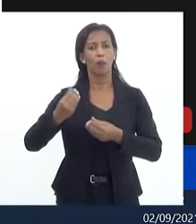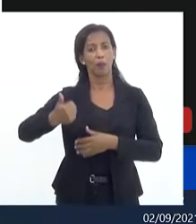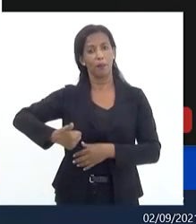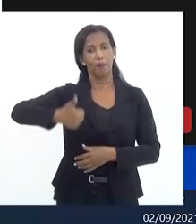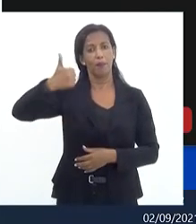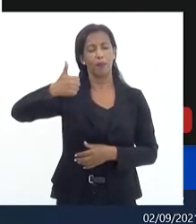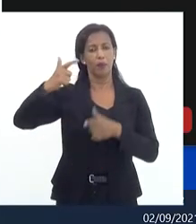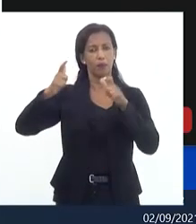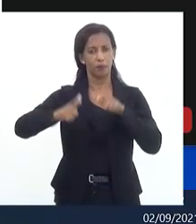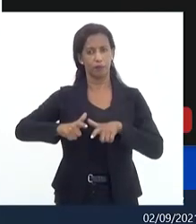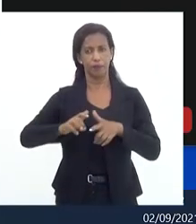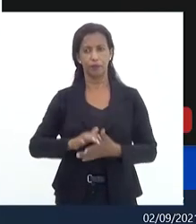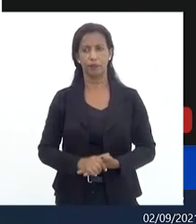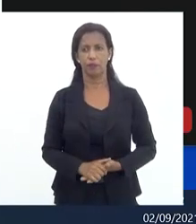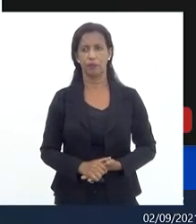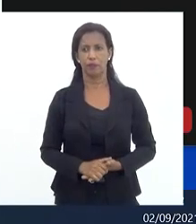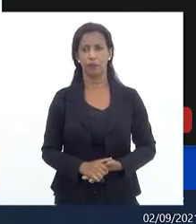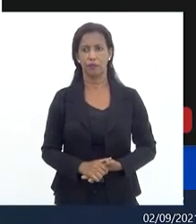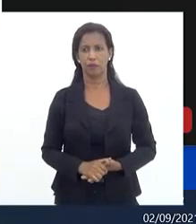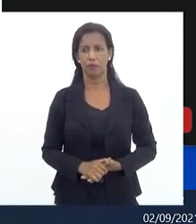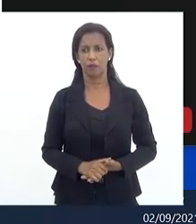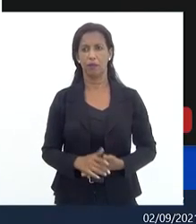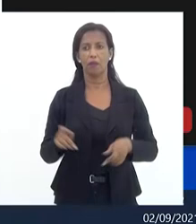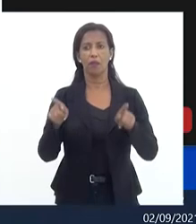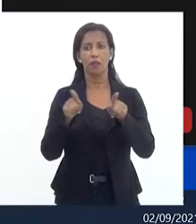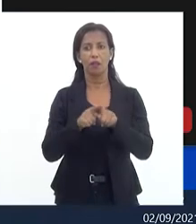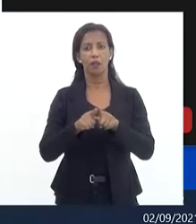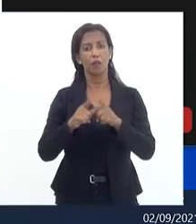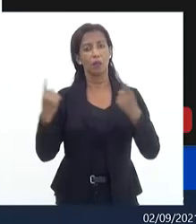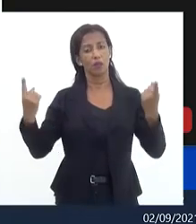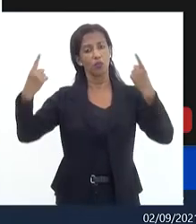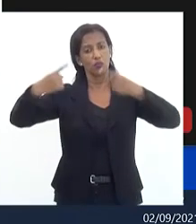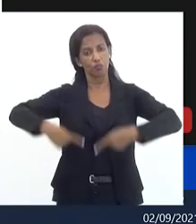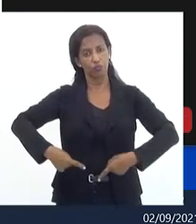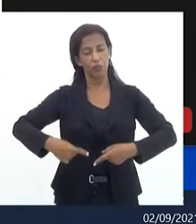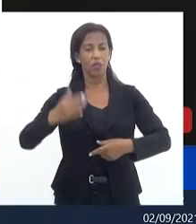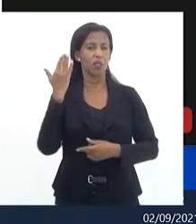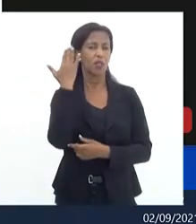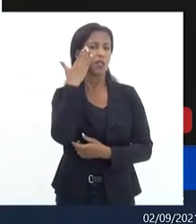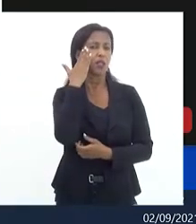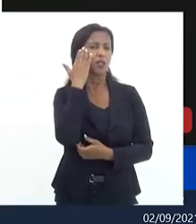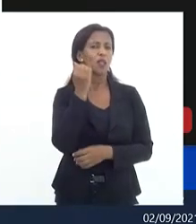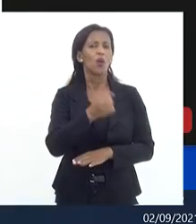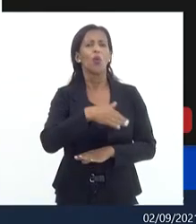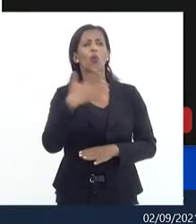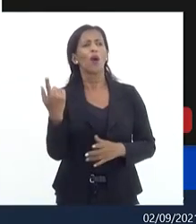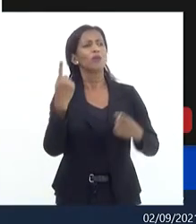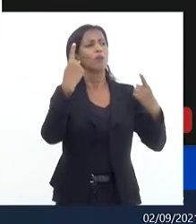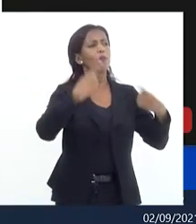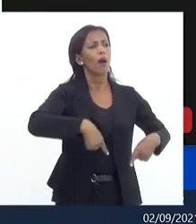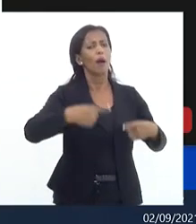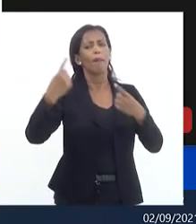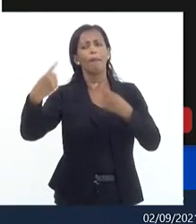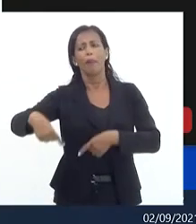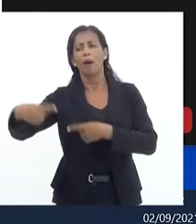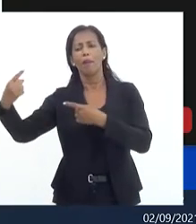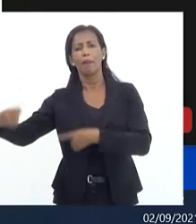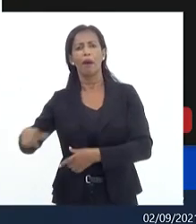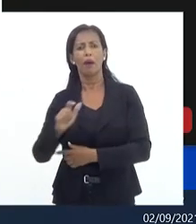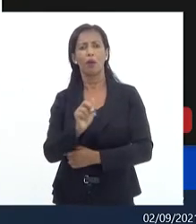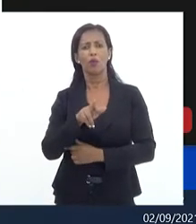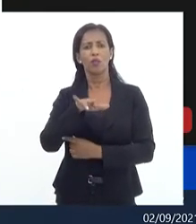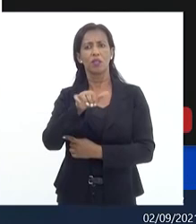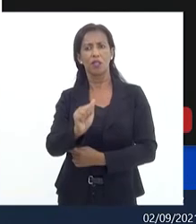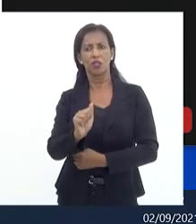então há também esses desafios e entender quais são os desafios que seguem os agentes da segurança